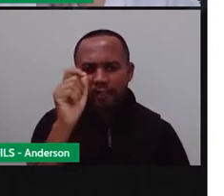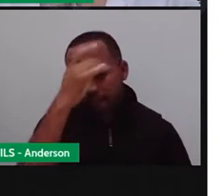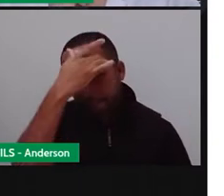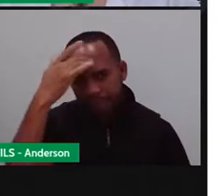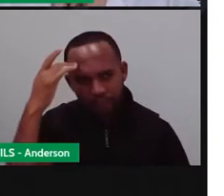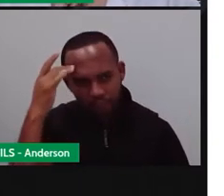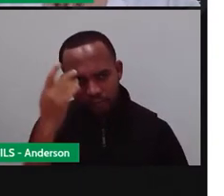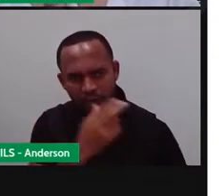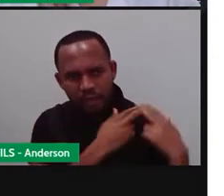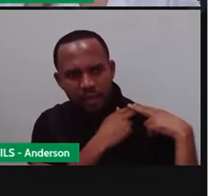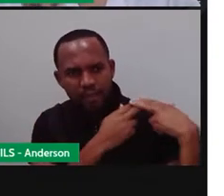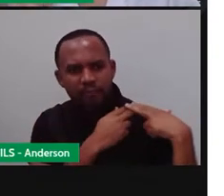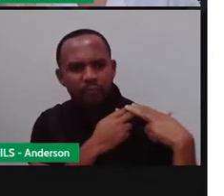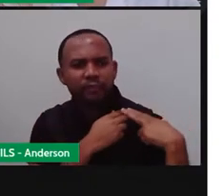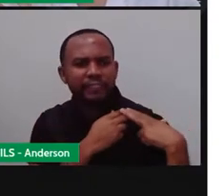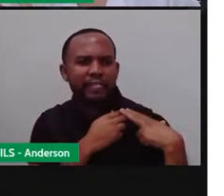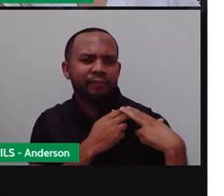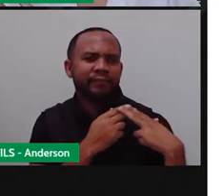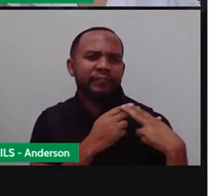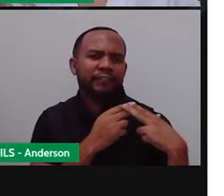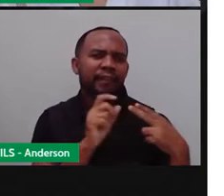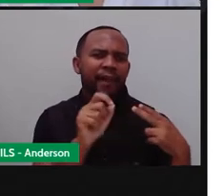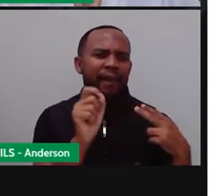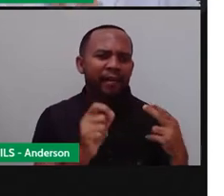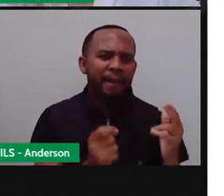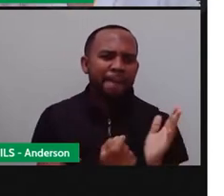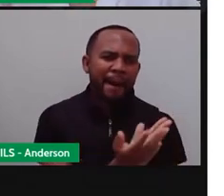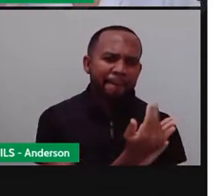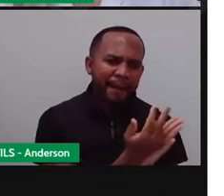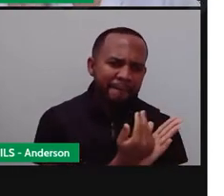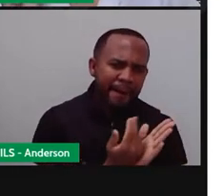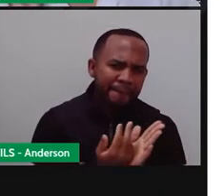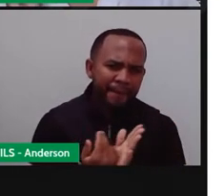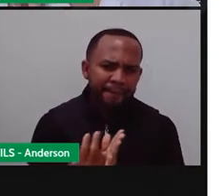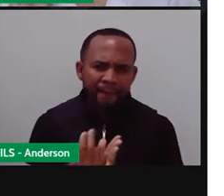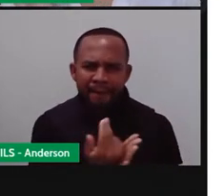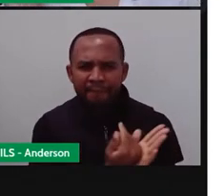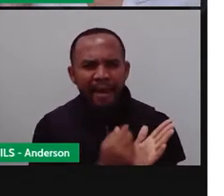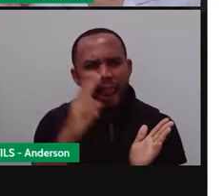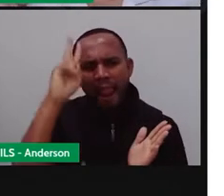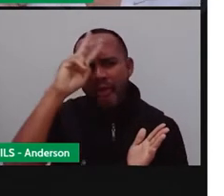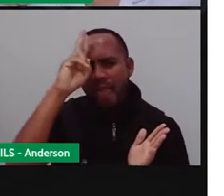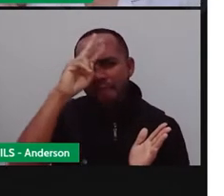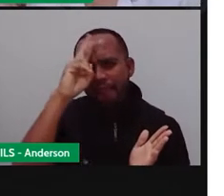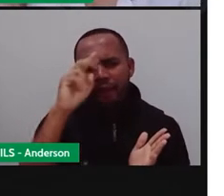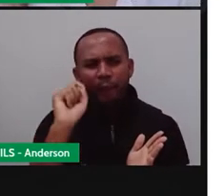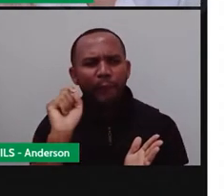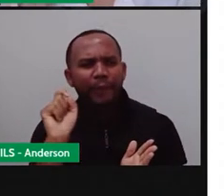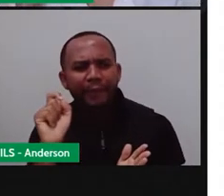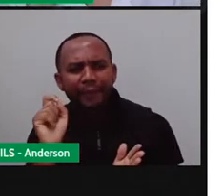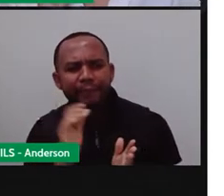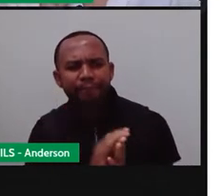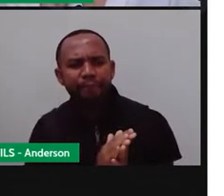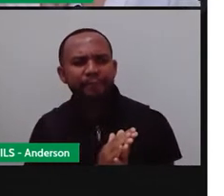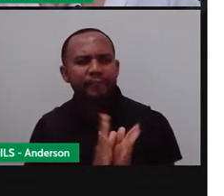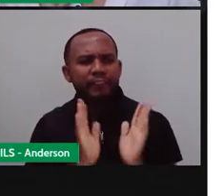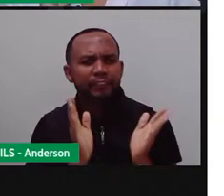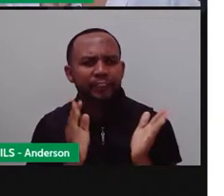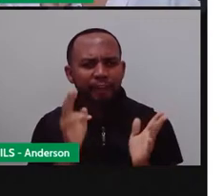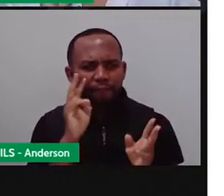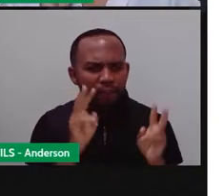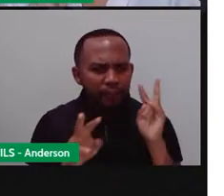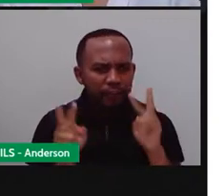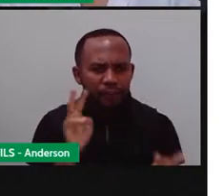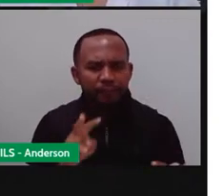Já viu alguma delas por aí? Alguma delas te lembra alguma coisa que você já tenha visto